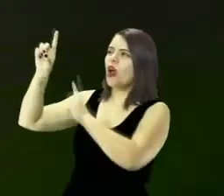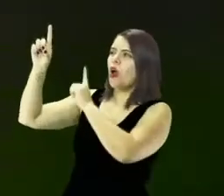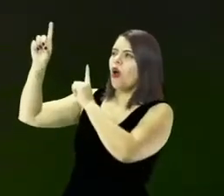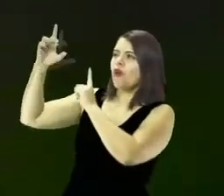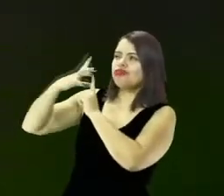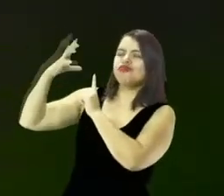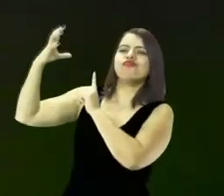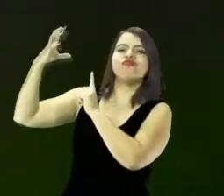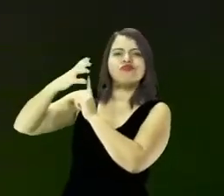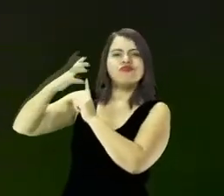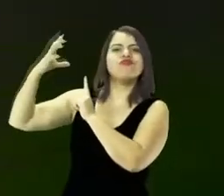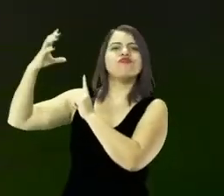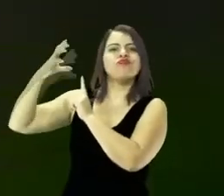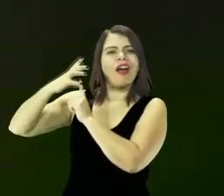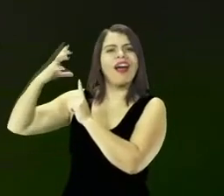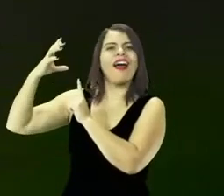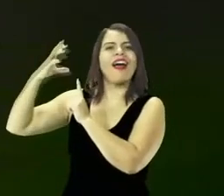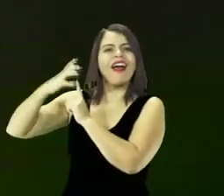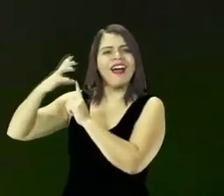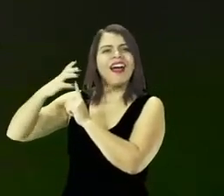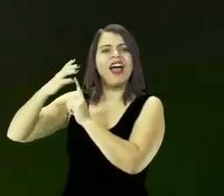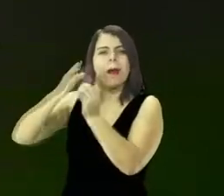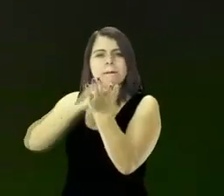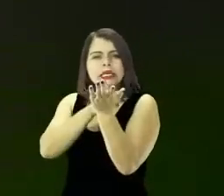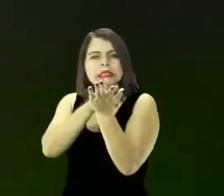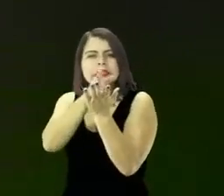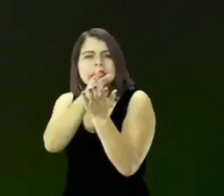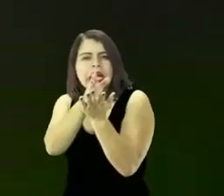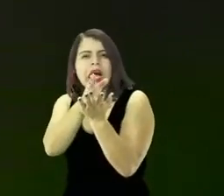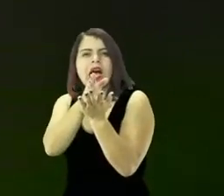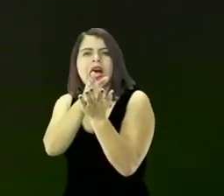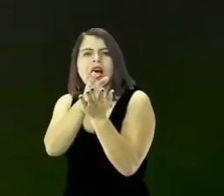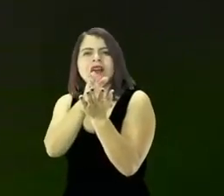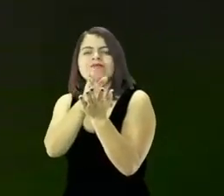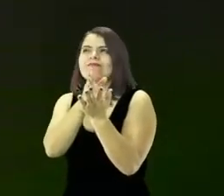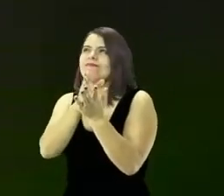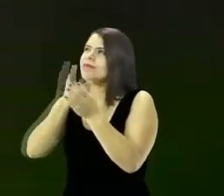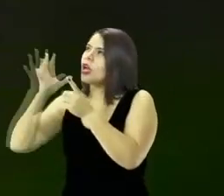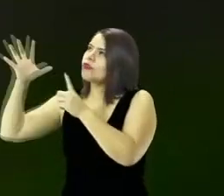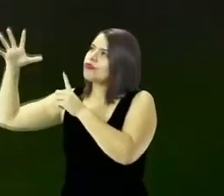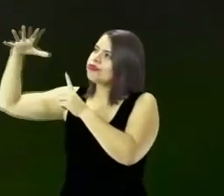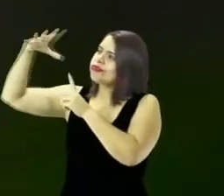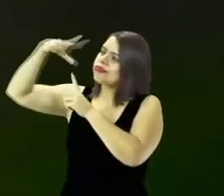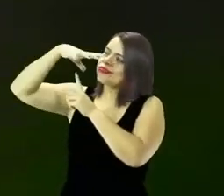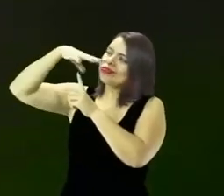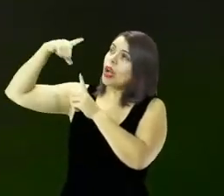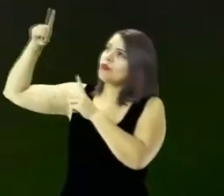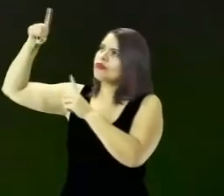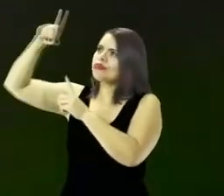poderosa do Espírito Santo para andar debaixo da verdade você deseja isso na sua vida